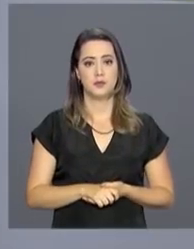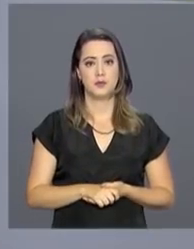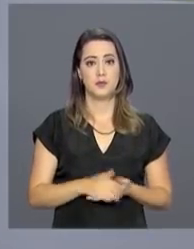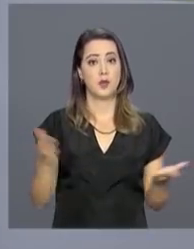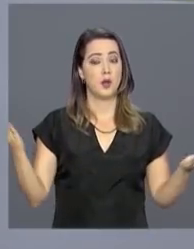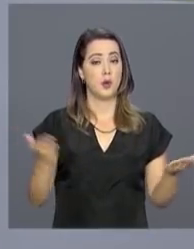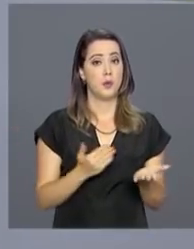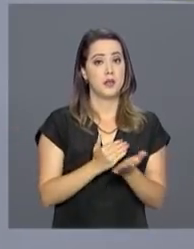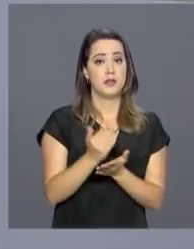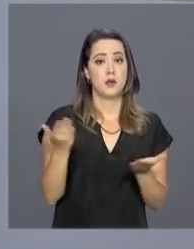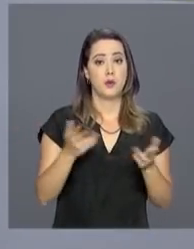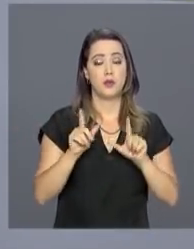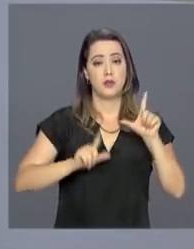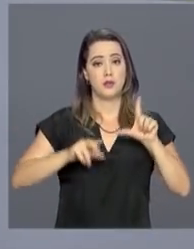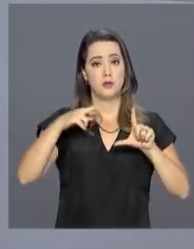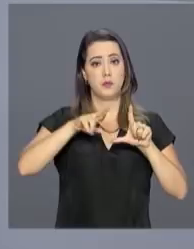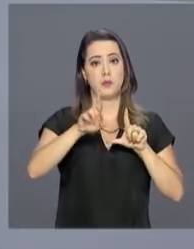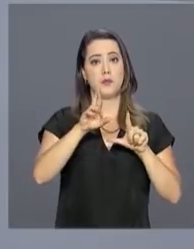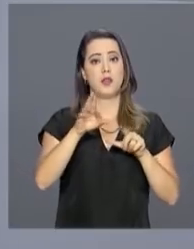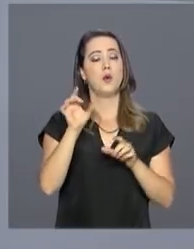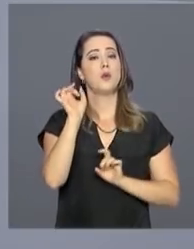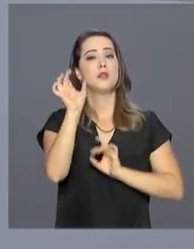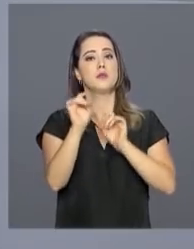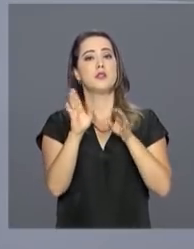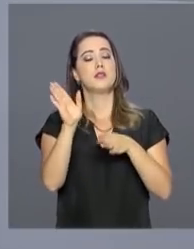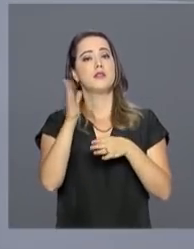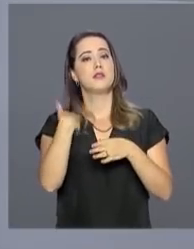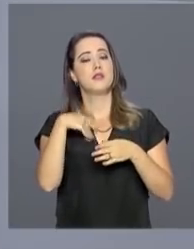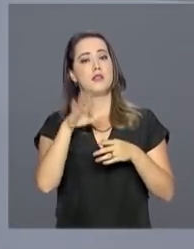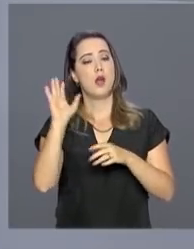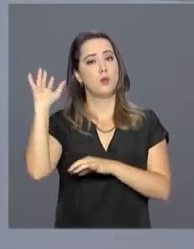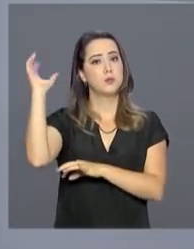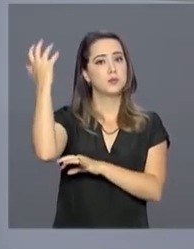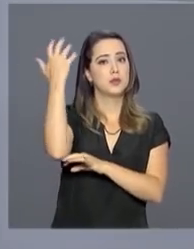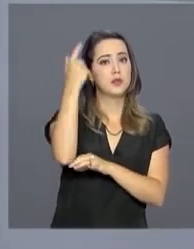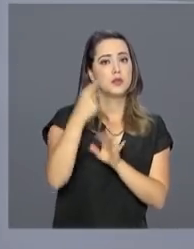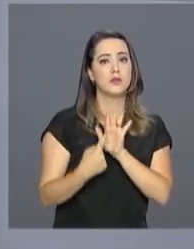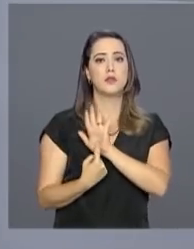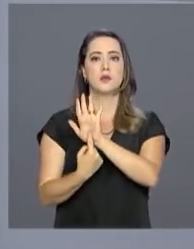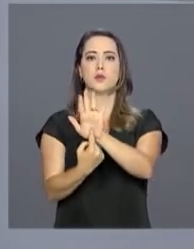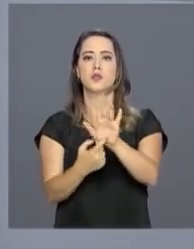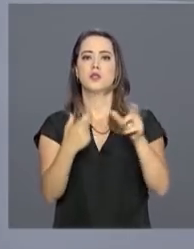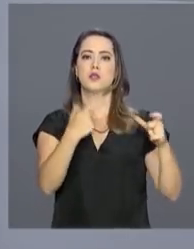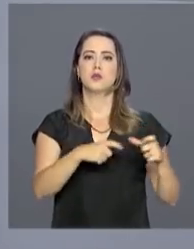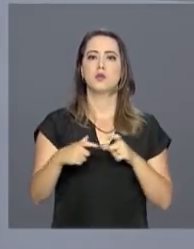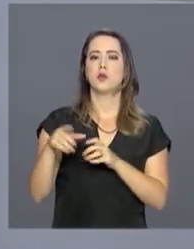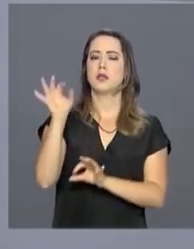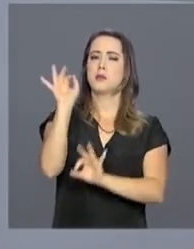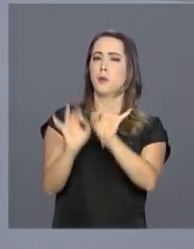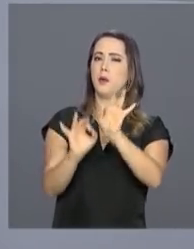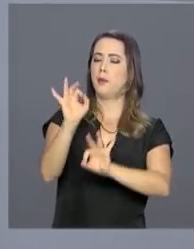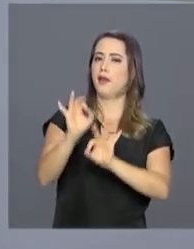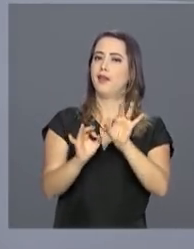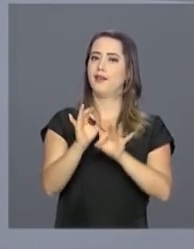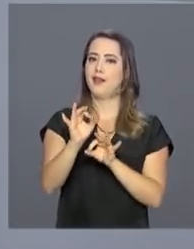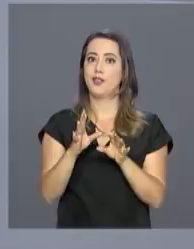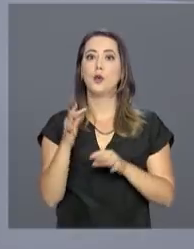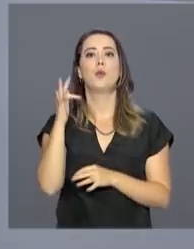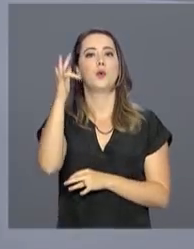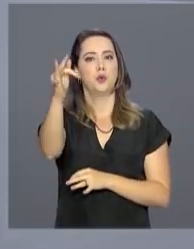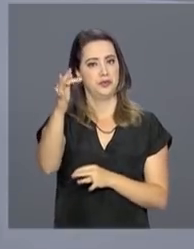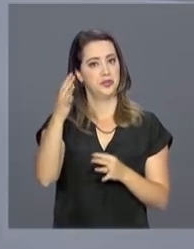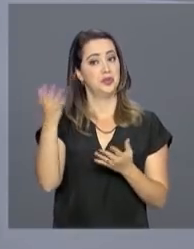começa agora aqui na NBR o especial Parques, que vai mostrar as reservas ecológicas que serão preparadas para receber os